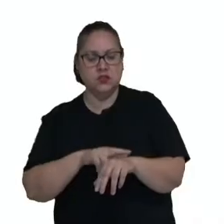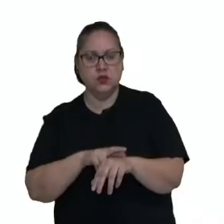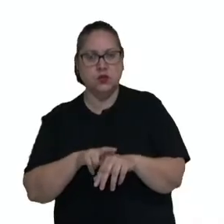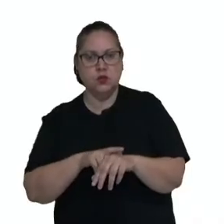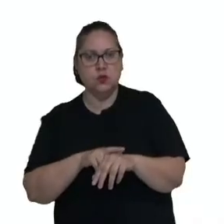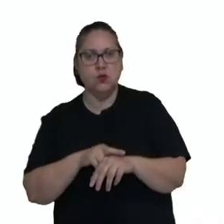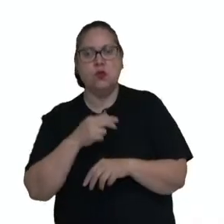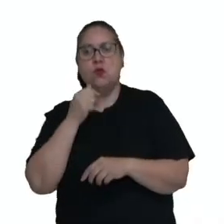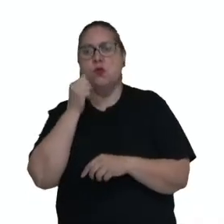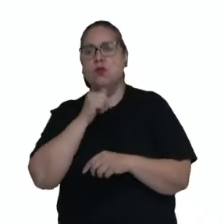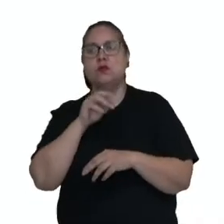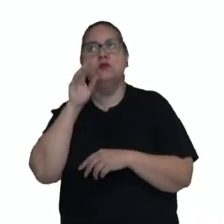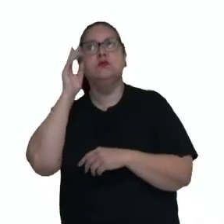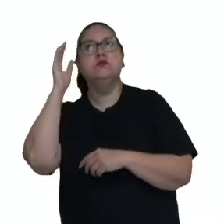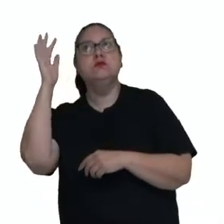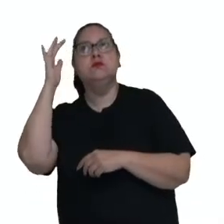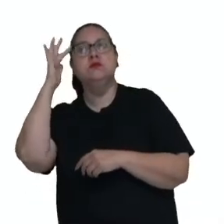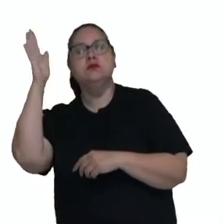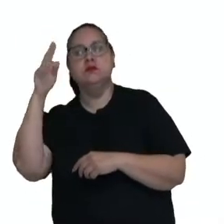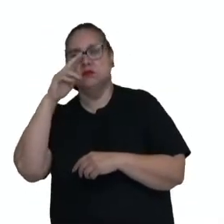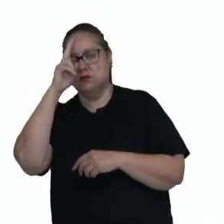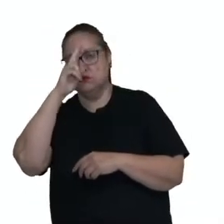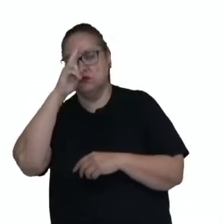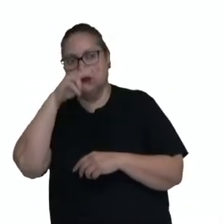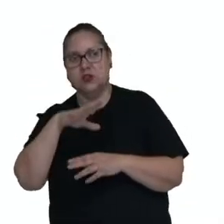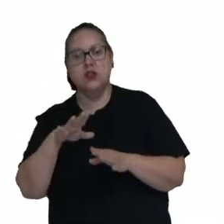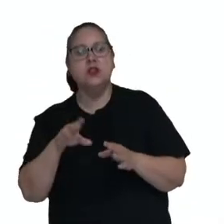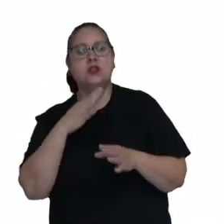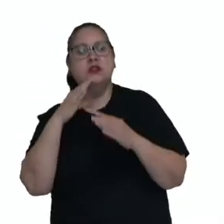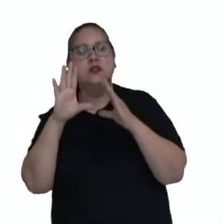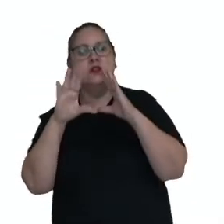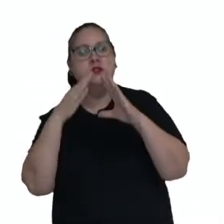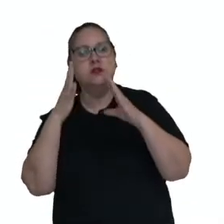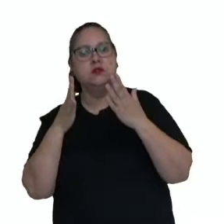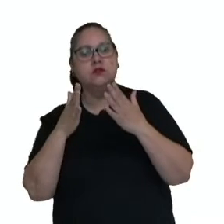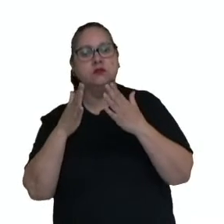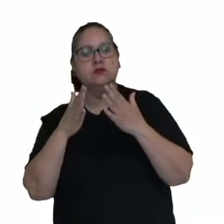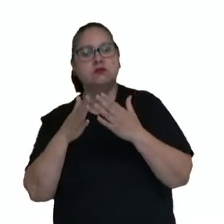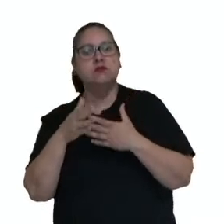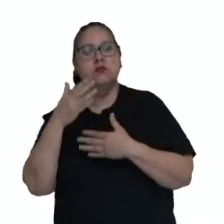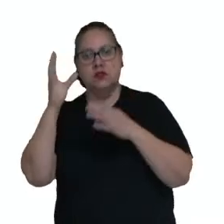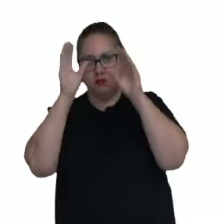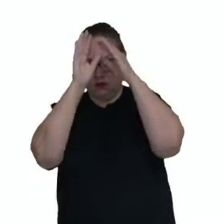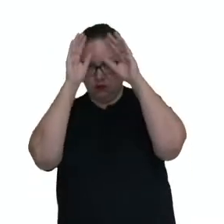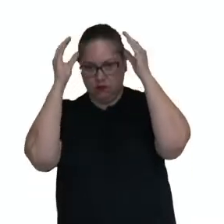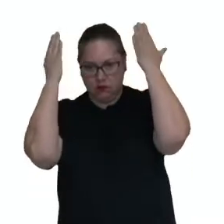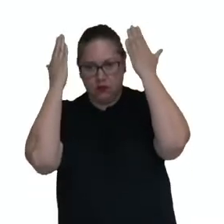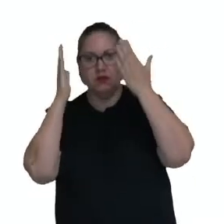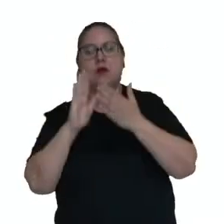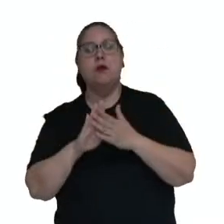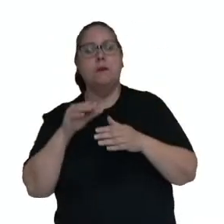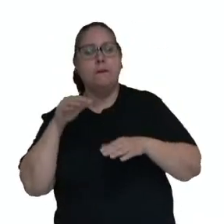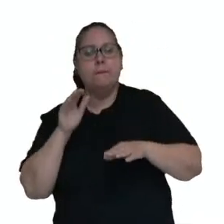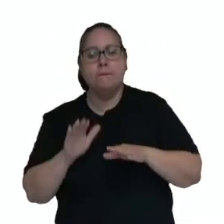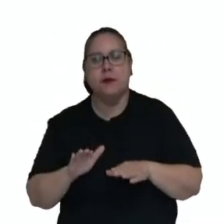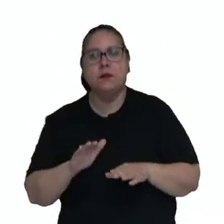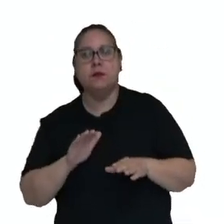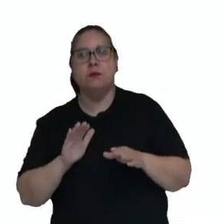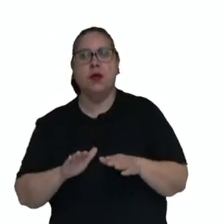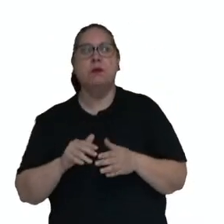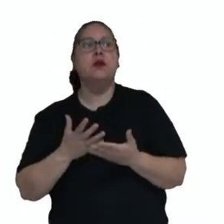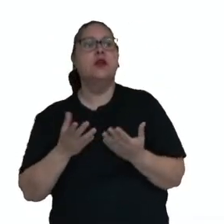a Anhangasa sonhar com histórias de luas, e cantos bárbaros de pagés em Poracés, batendo os pés.